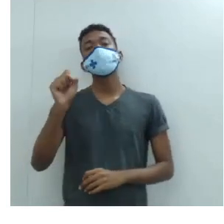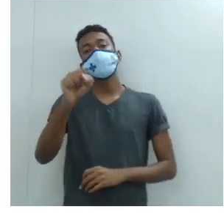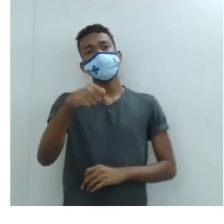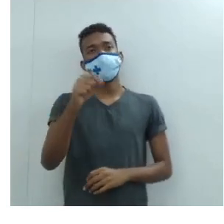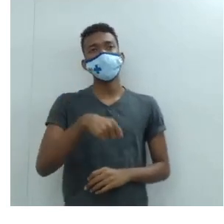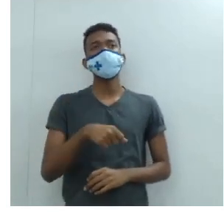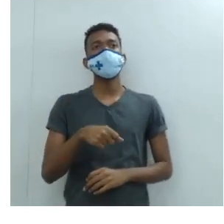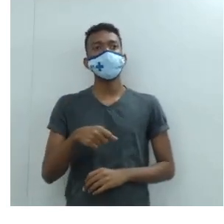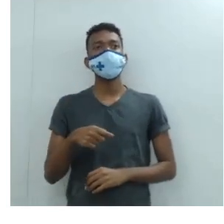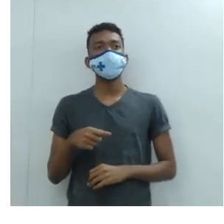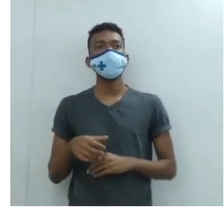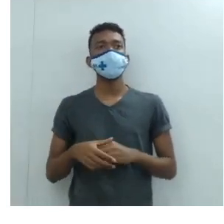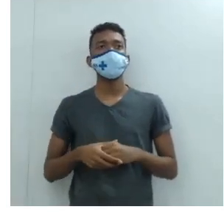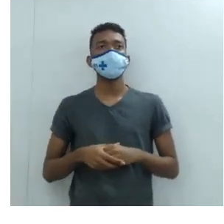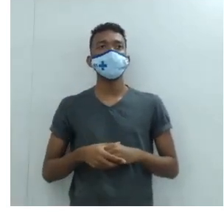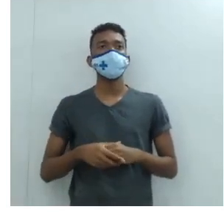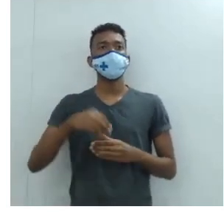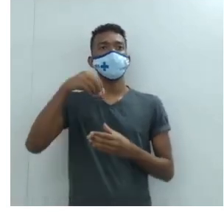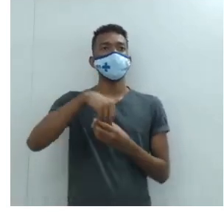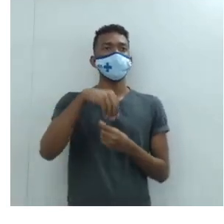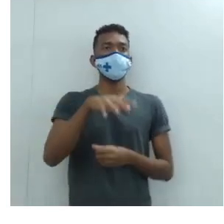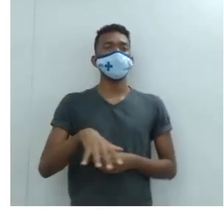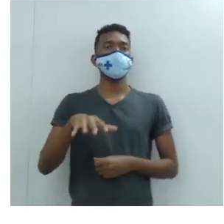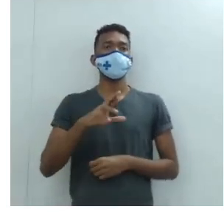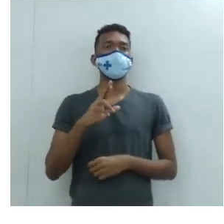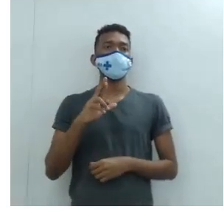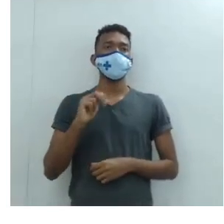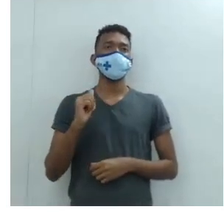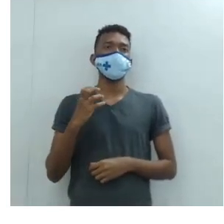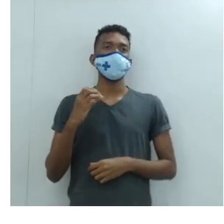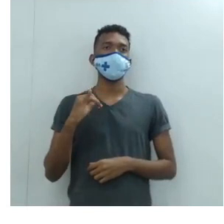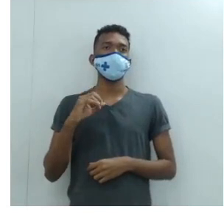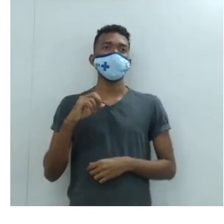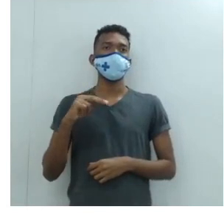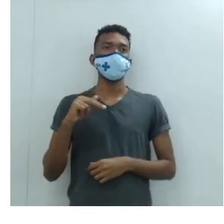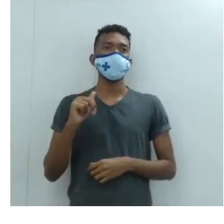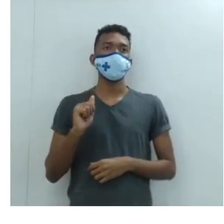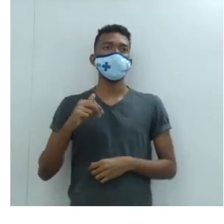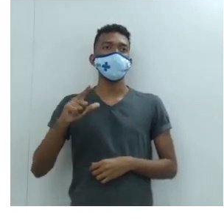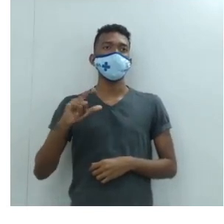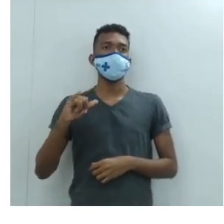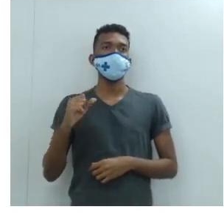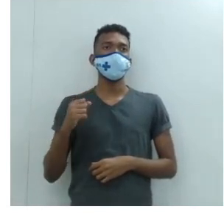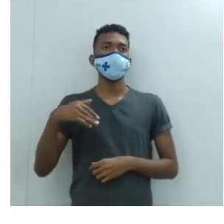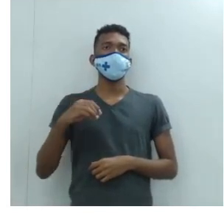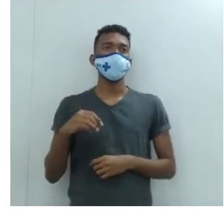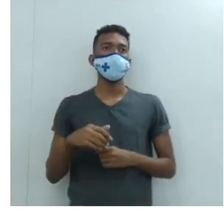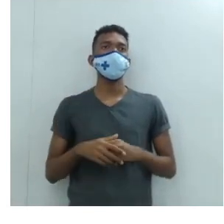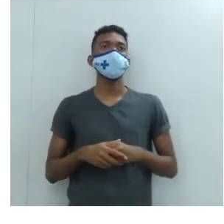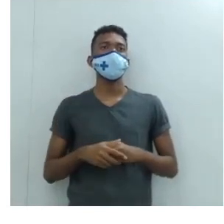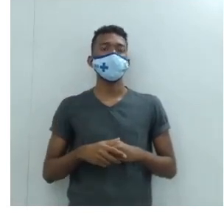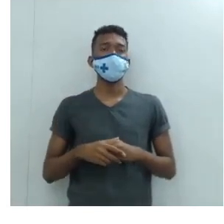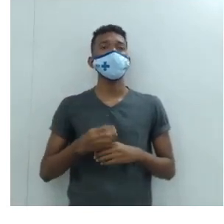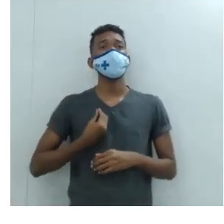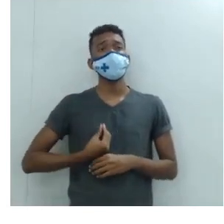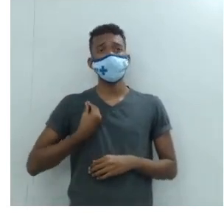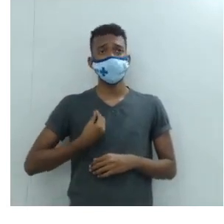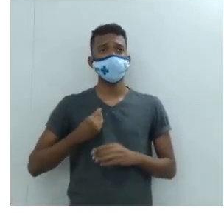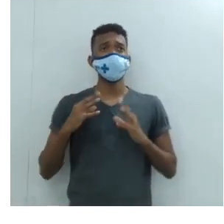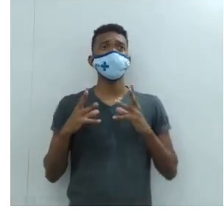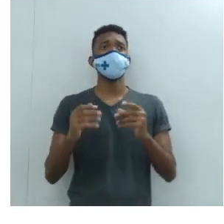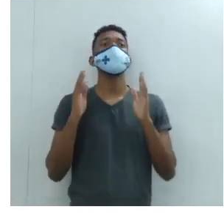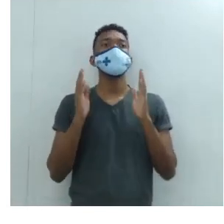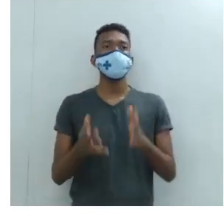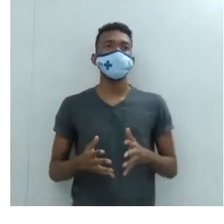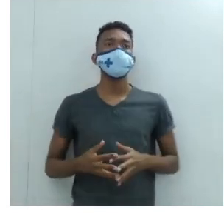observe, dentro do racionalismo, Uma causa inteligível em tudo. Mesmo que não